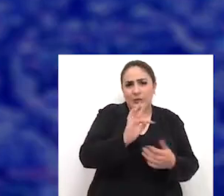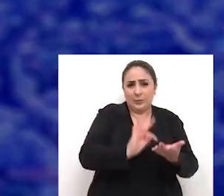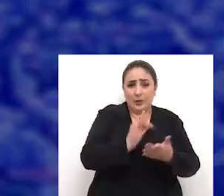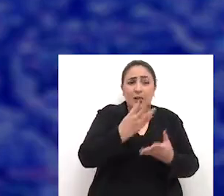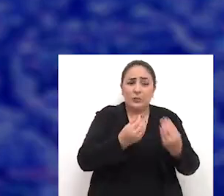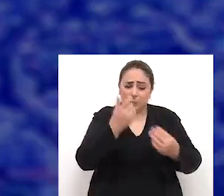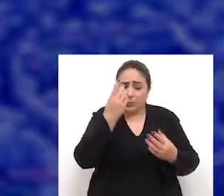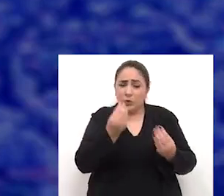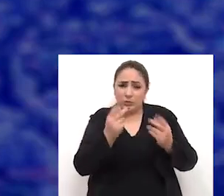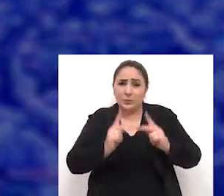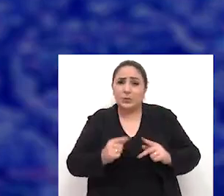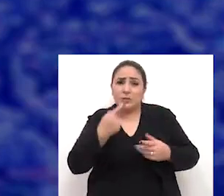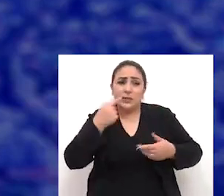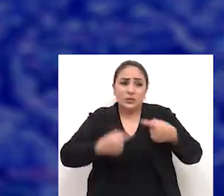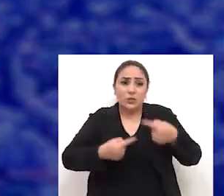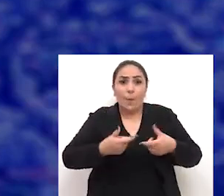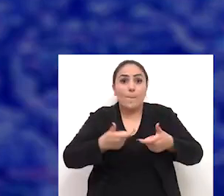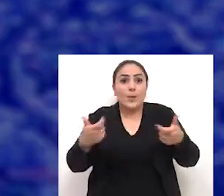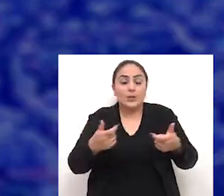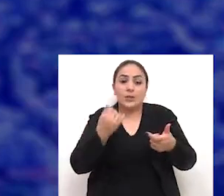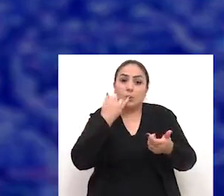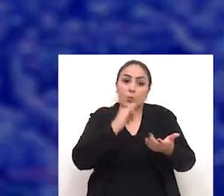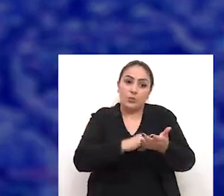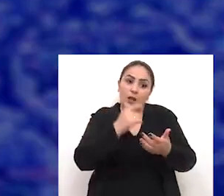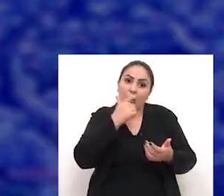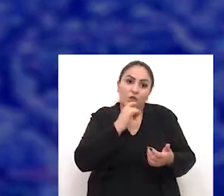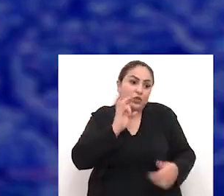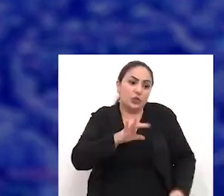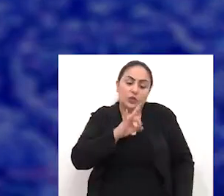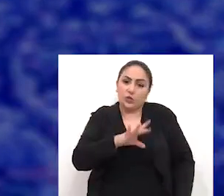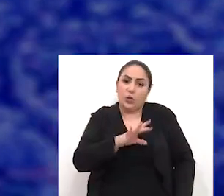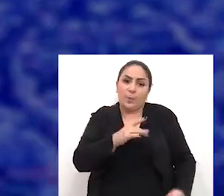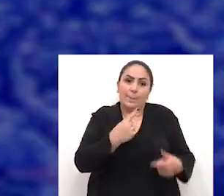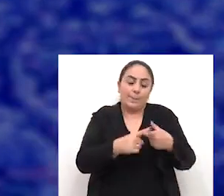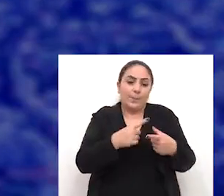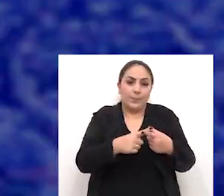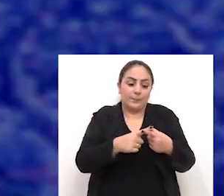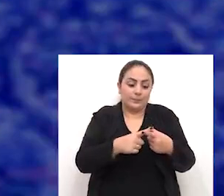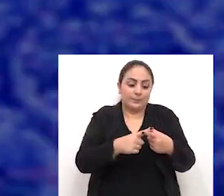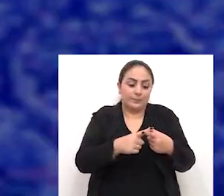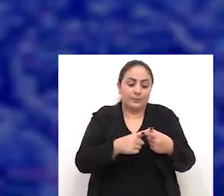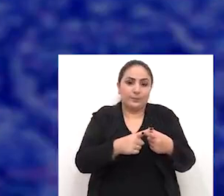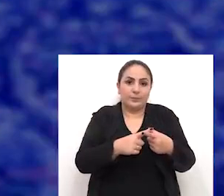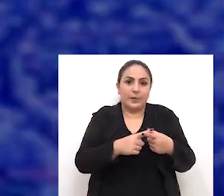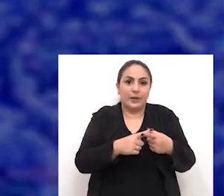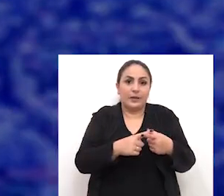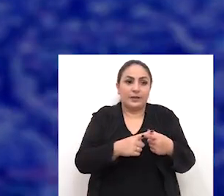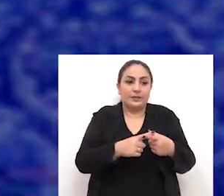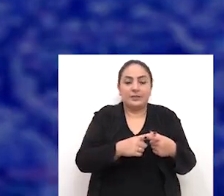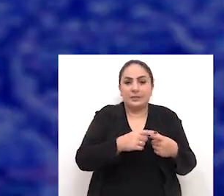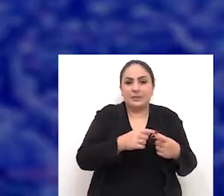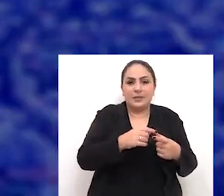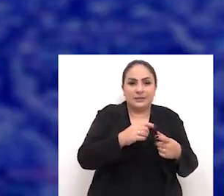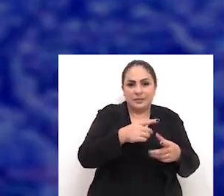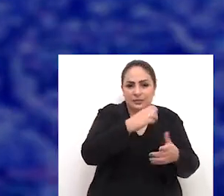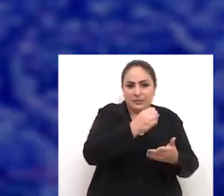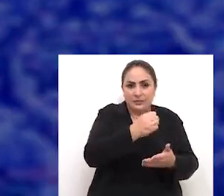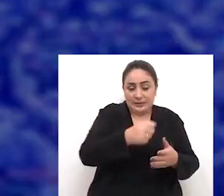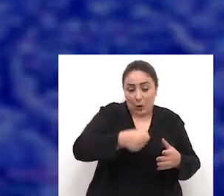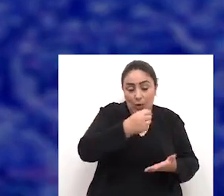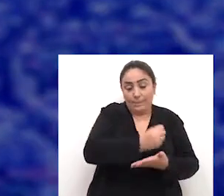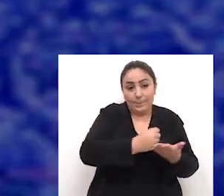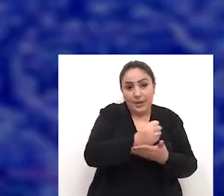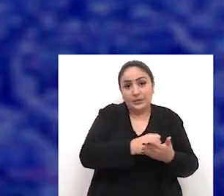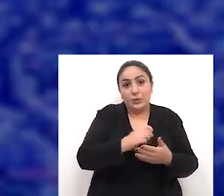muitos críticos têm dito aí que há um aumento de impostos e esse argumento apenas se aplica obviamente aos itens da cesta básica em